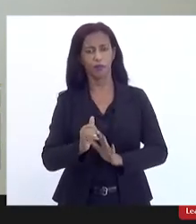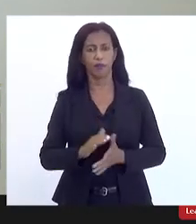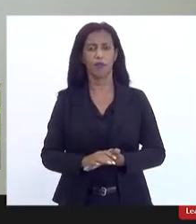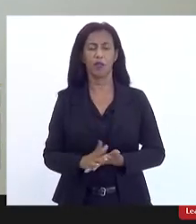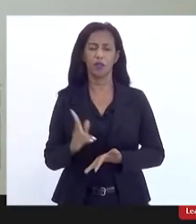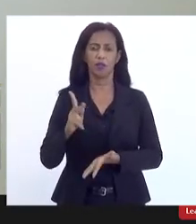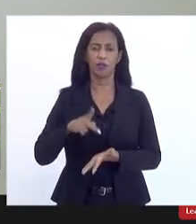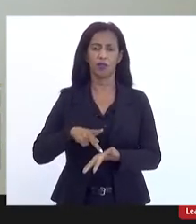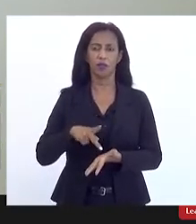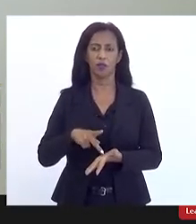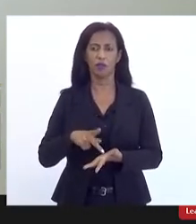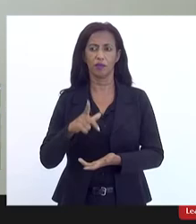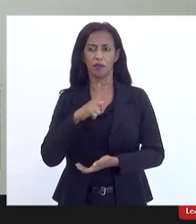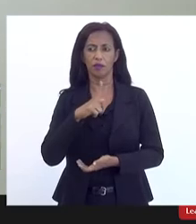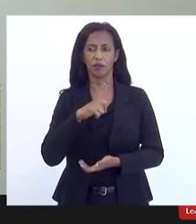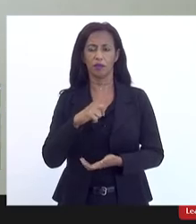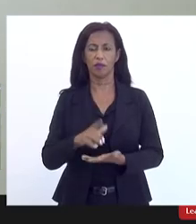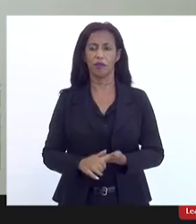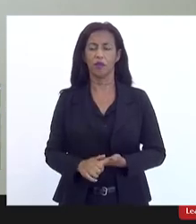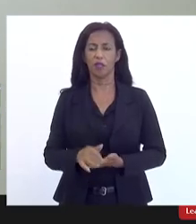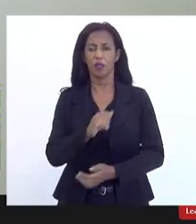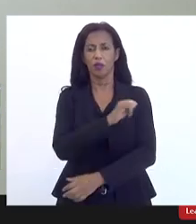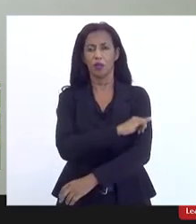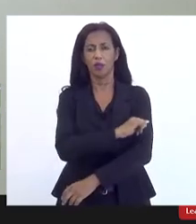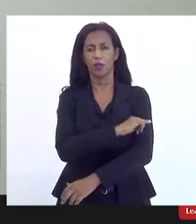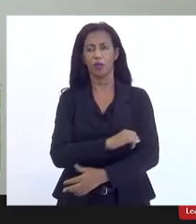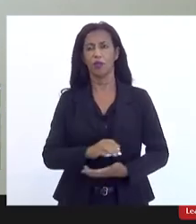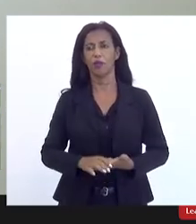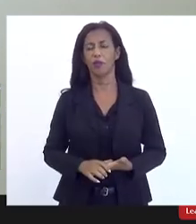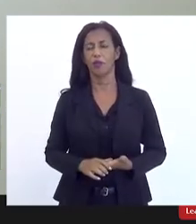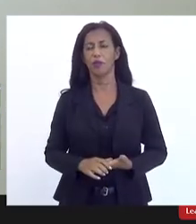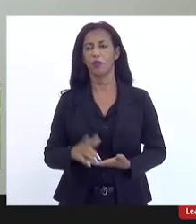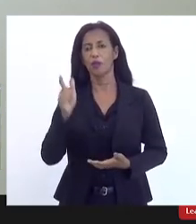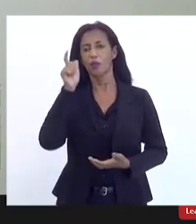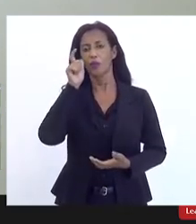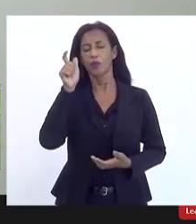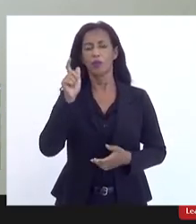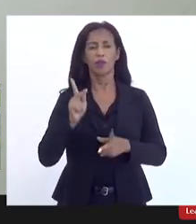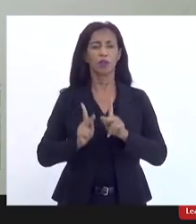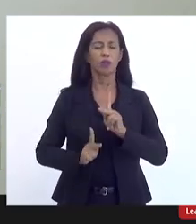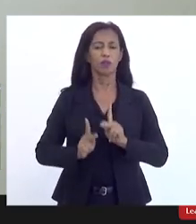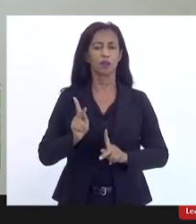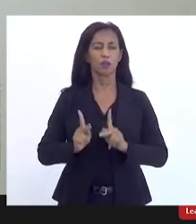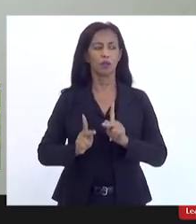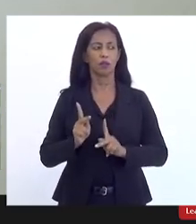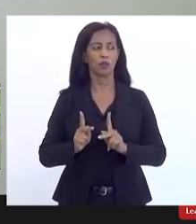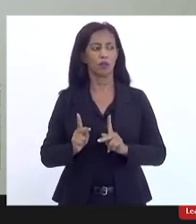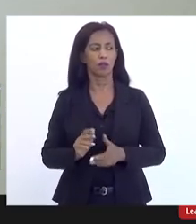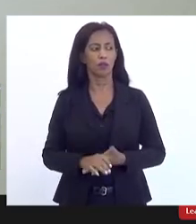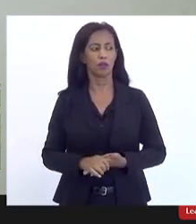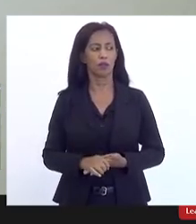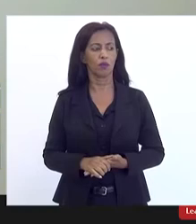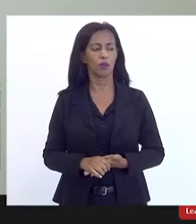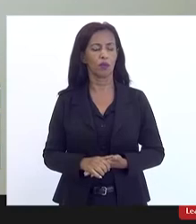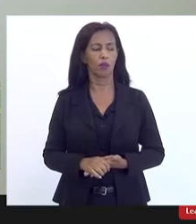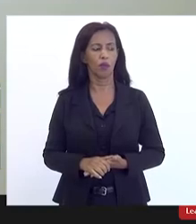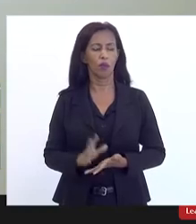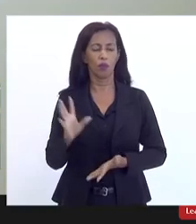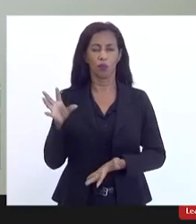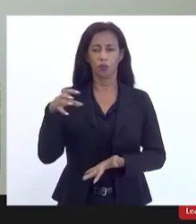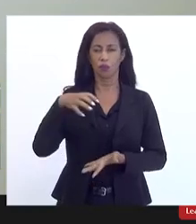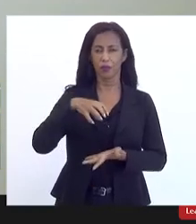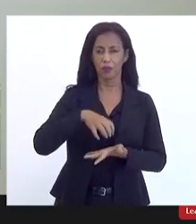fato tenha no Rio de Janeiro o interesse da população como um ponto de central